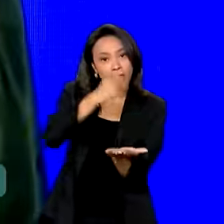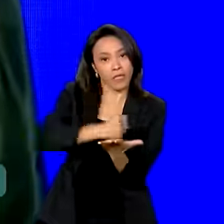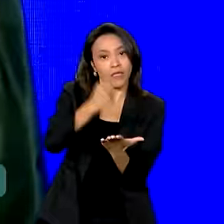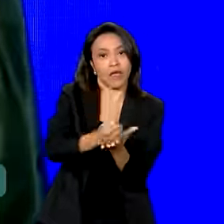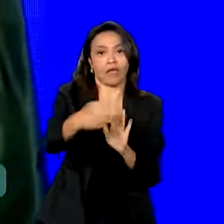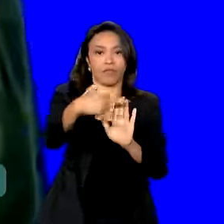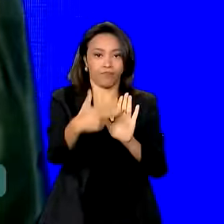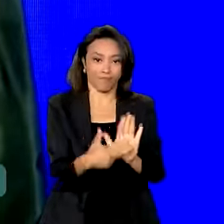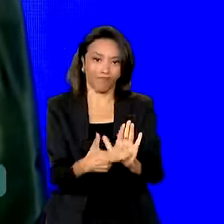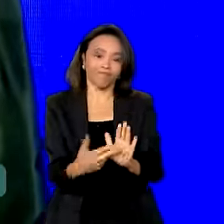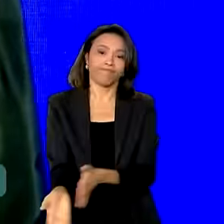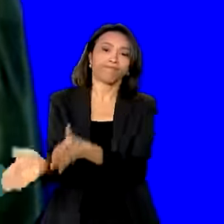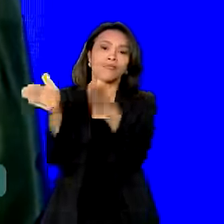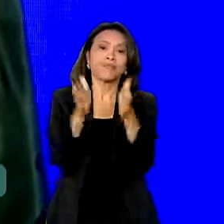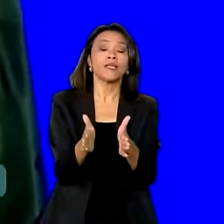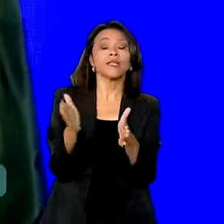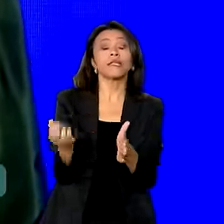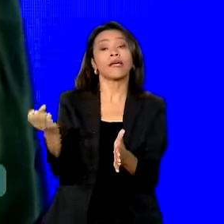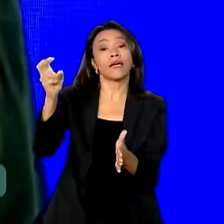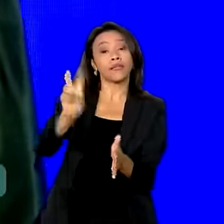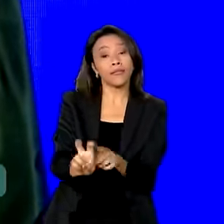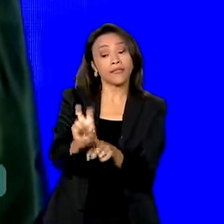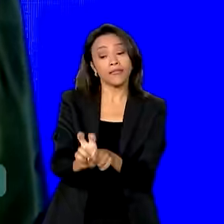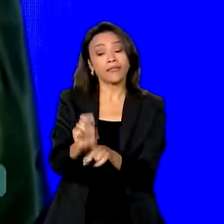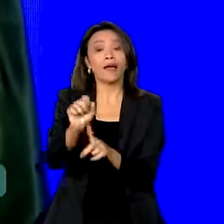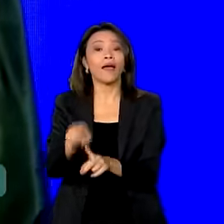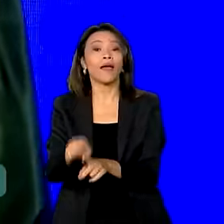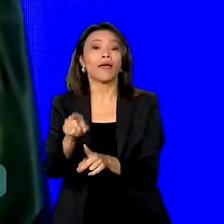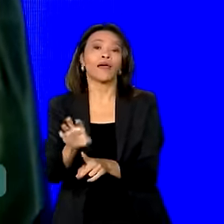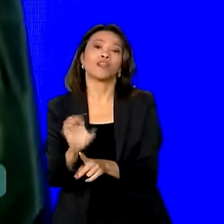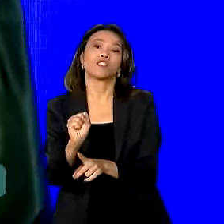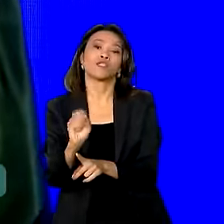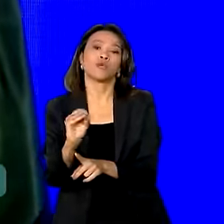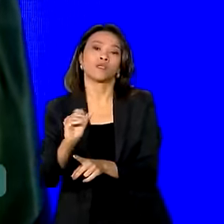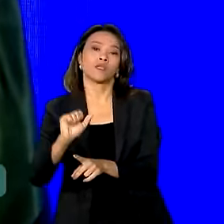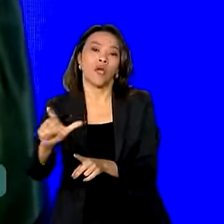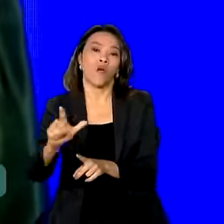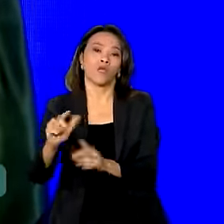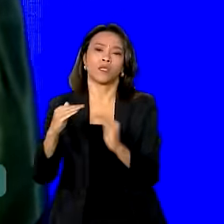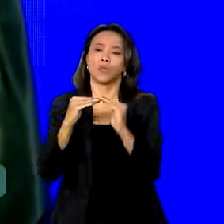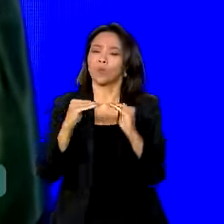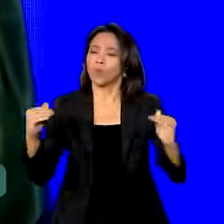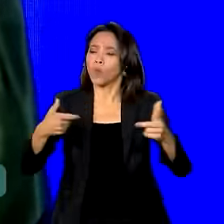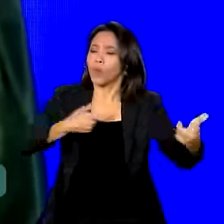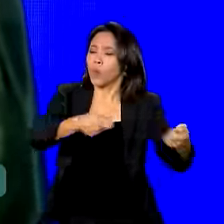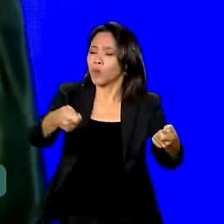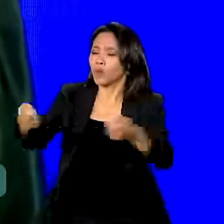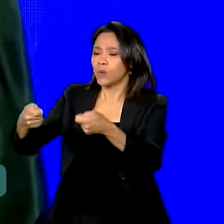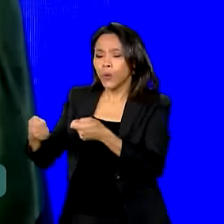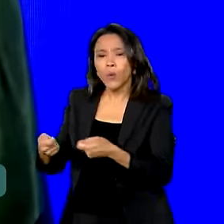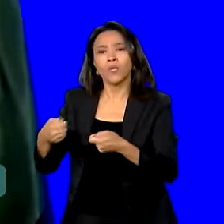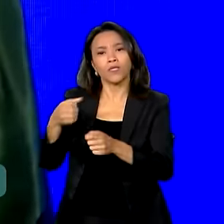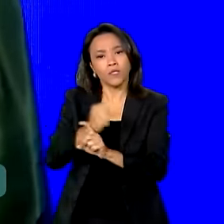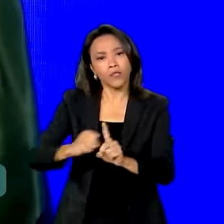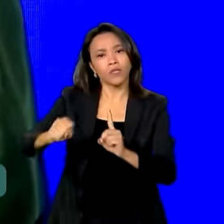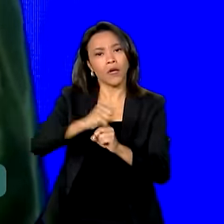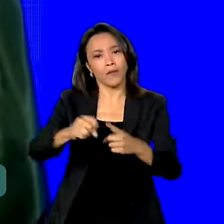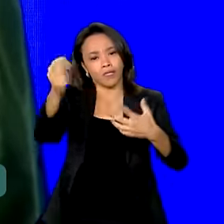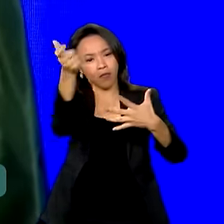mágica é a gente ter estabilidade social. Esses cinco componentes,